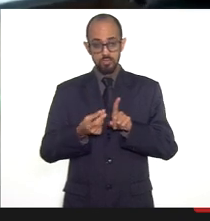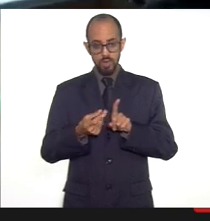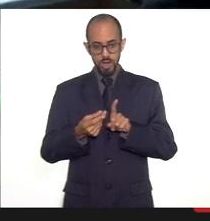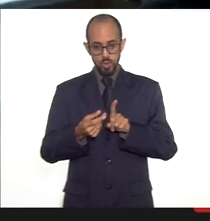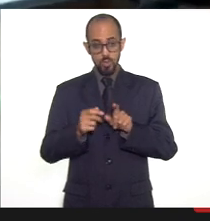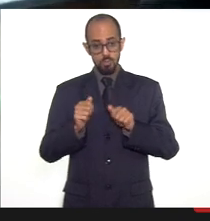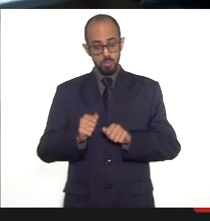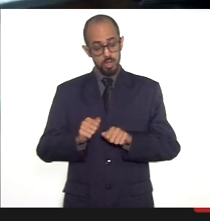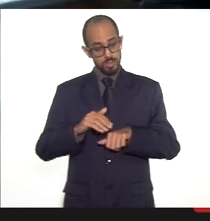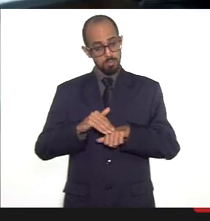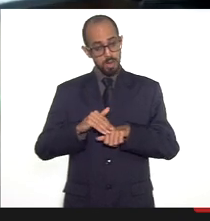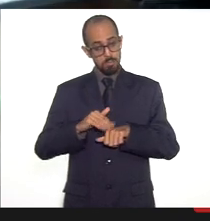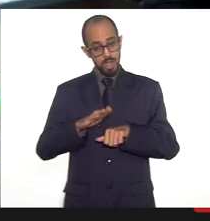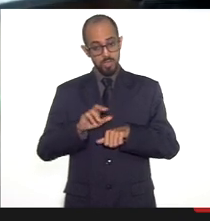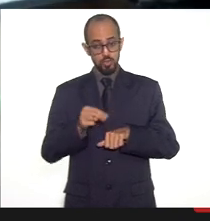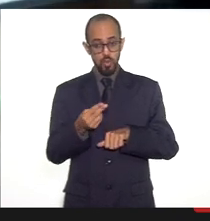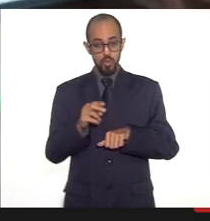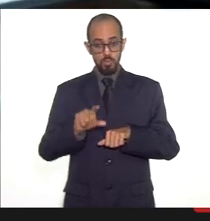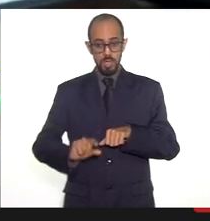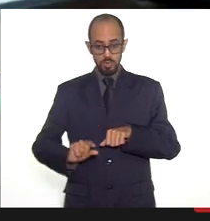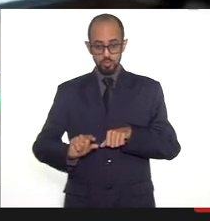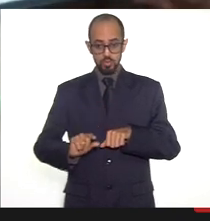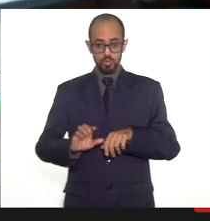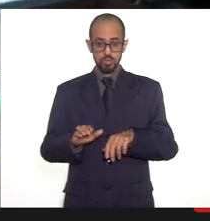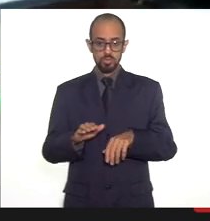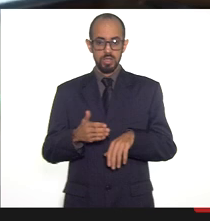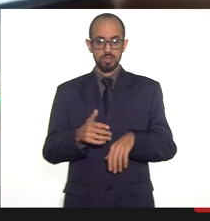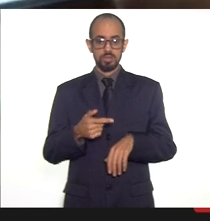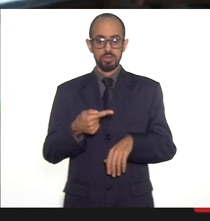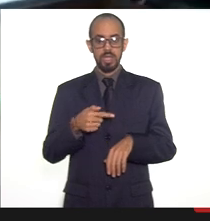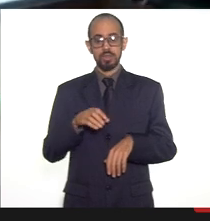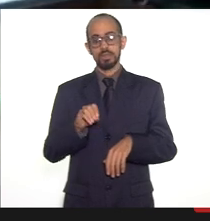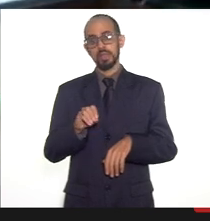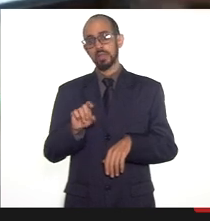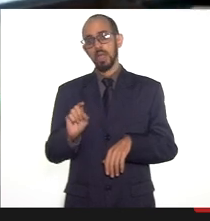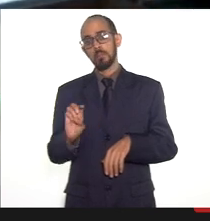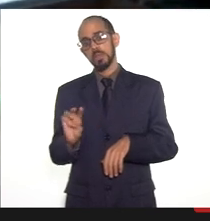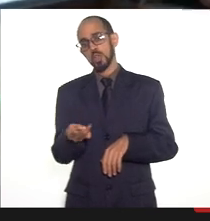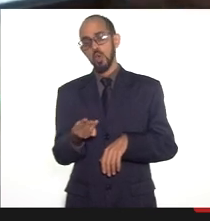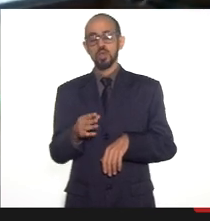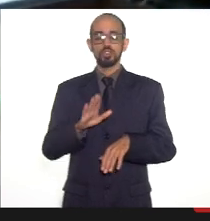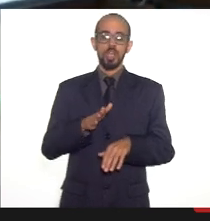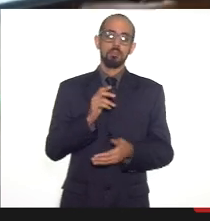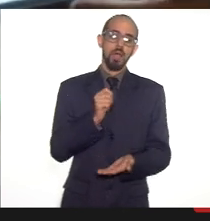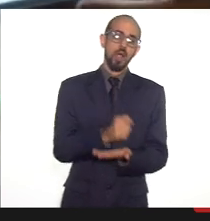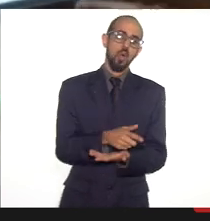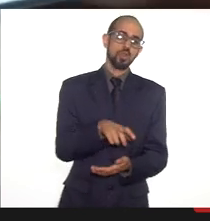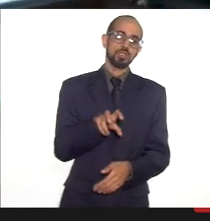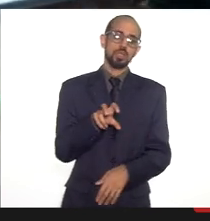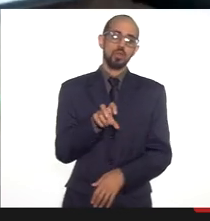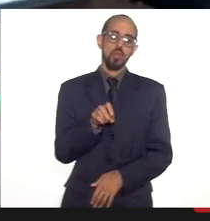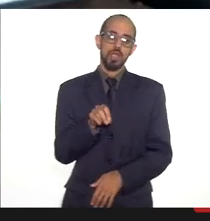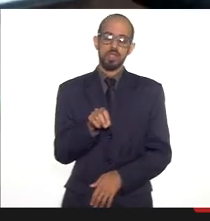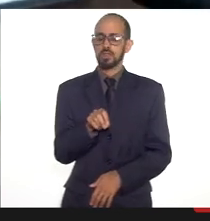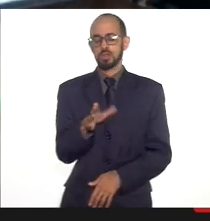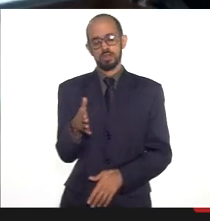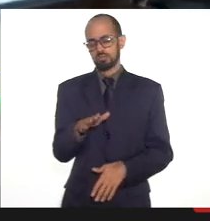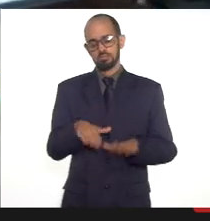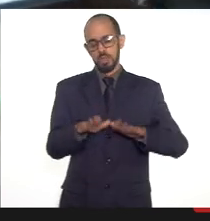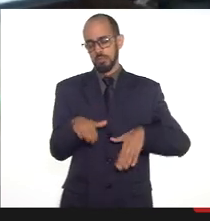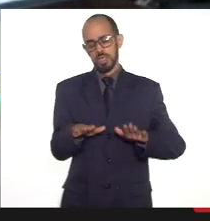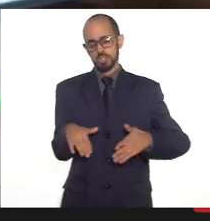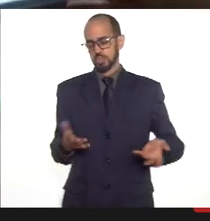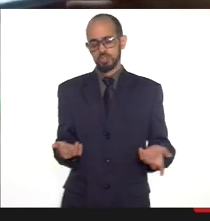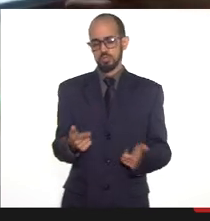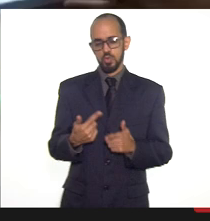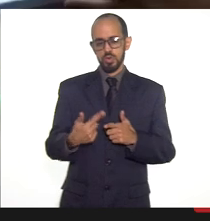tanto para mais quando a gente já pagou 70 milhões como já pagou 54, 49 depende 47 porque